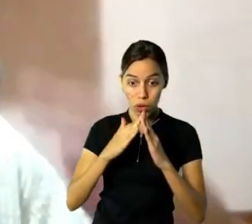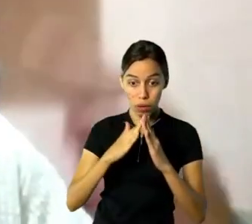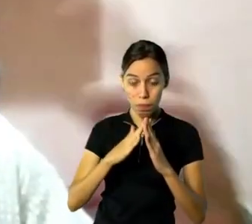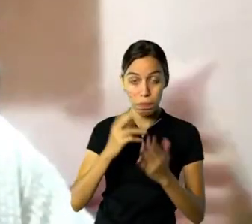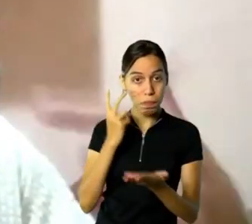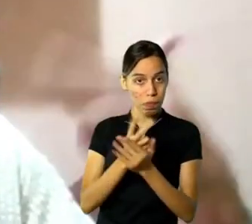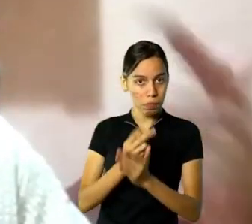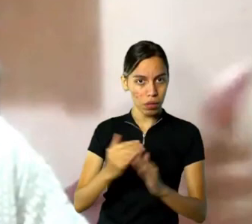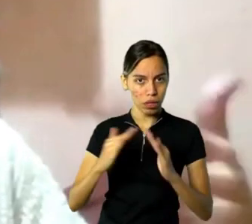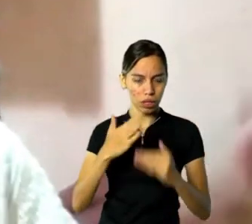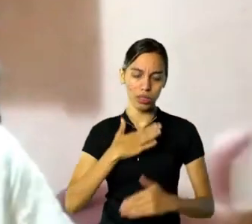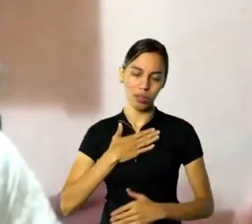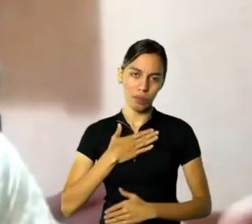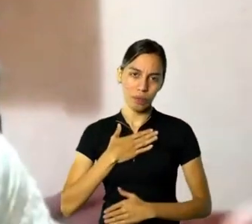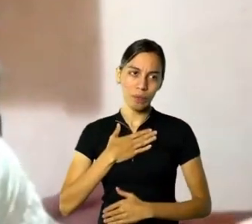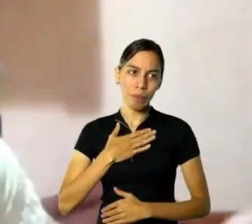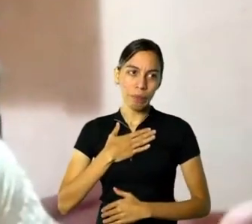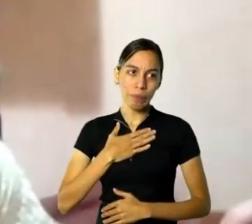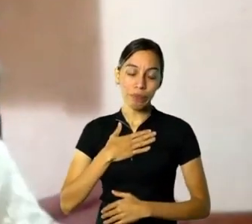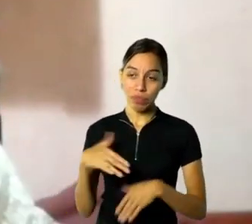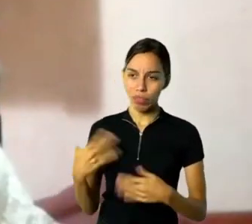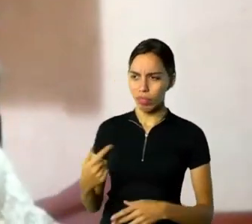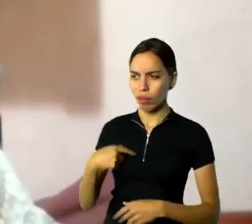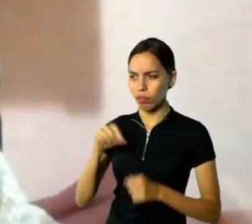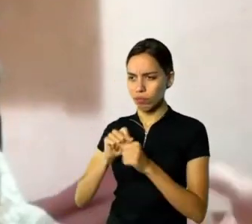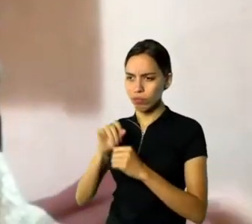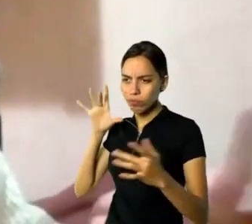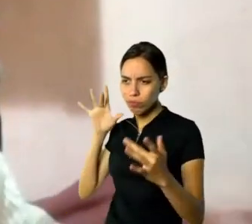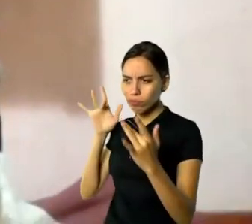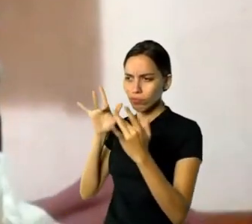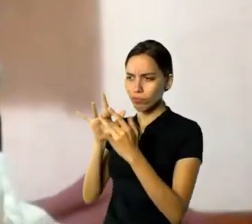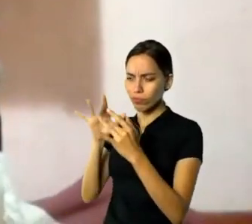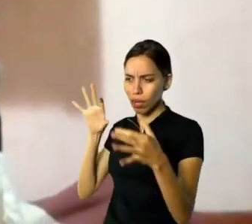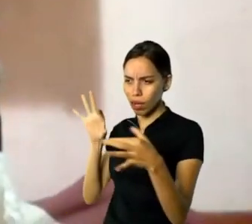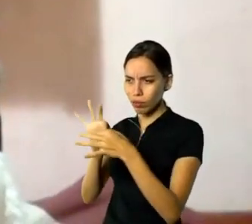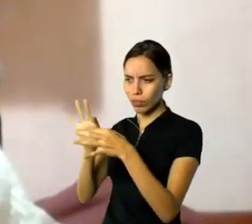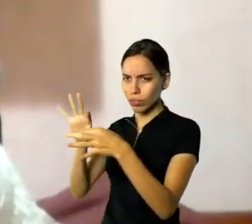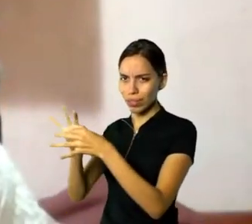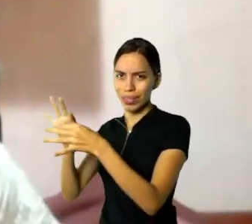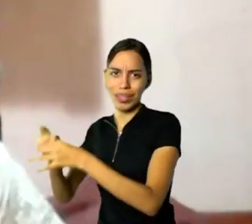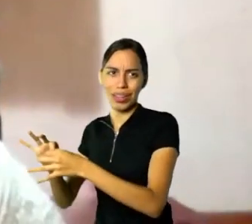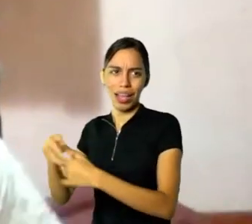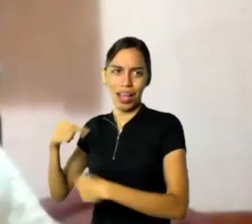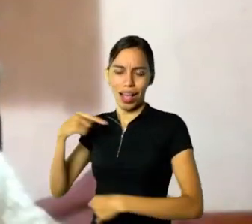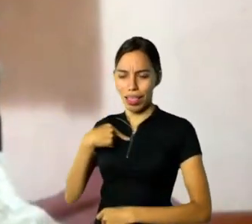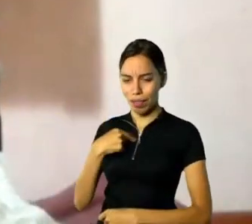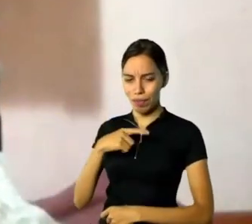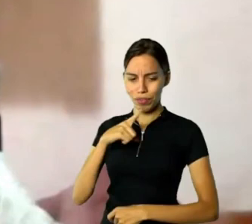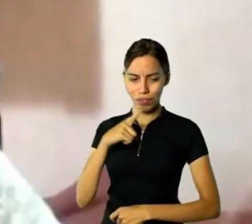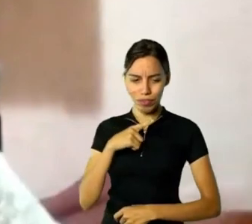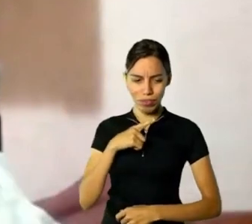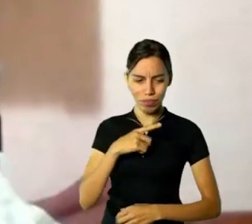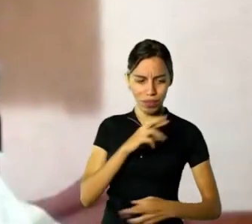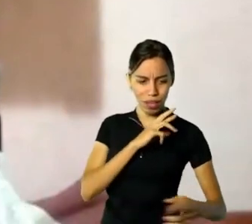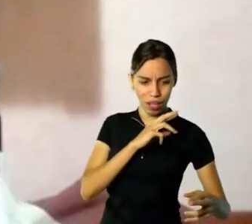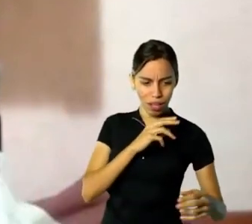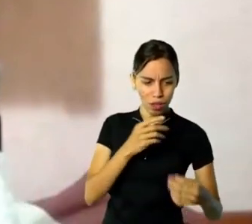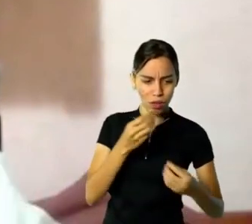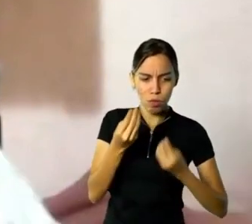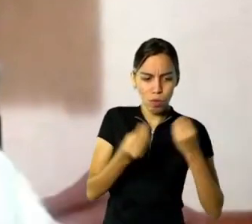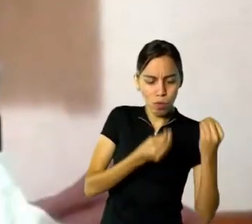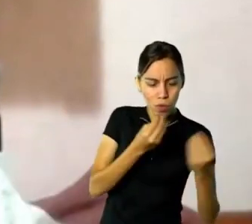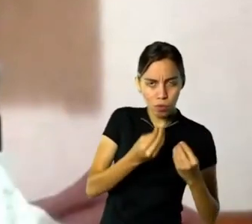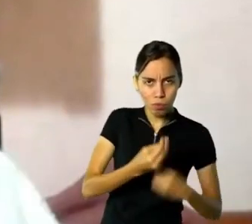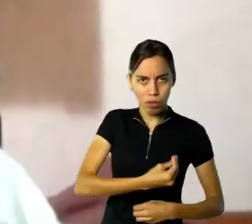uma conexão de várias memórias da minha infância, porque eu nunca ia saber a infância dele. Então, a minha dava para eu saber, de alguém que morou 100